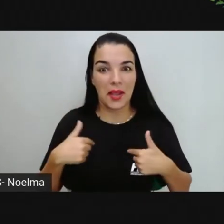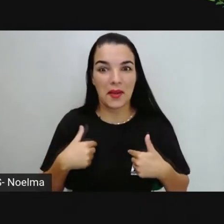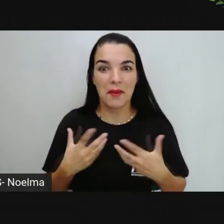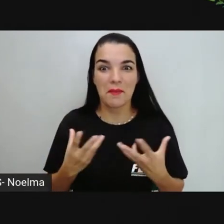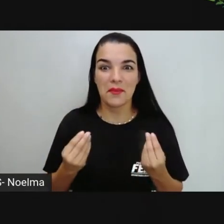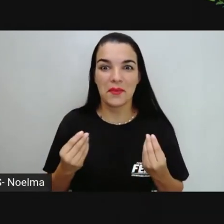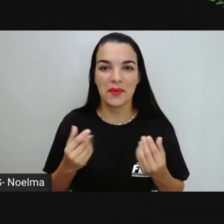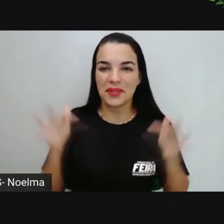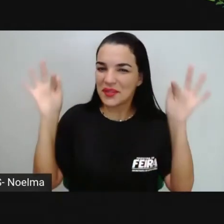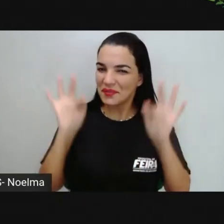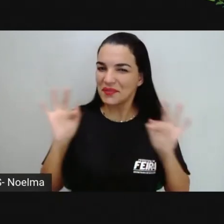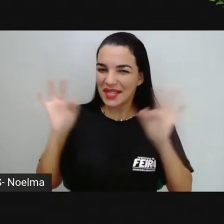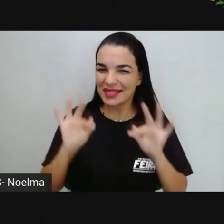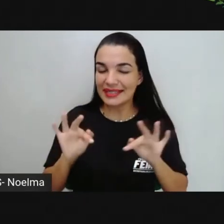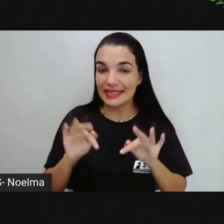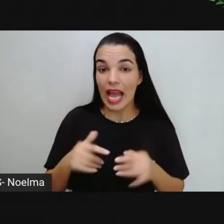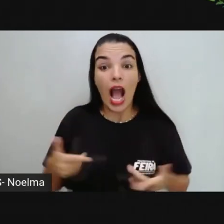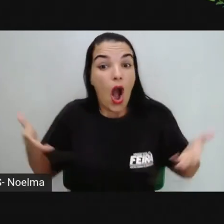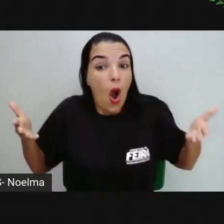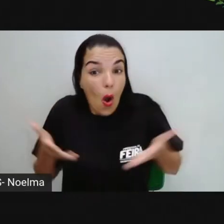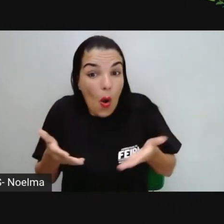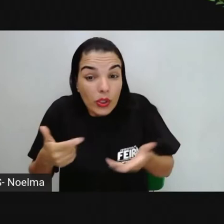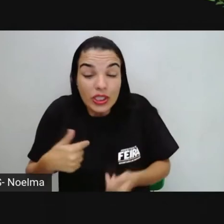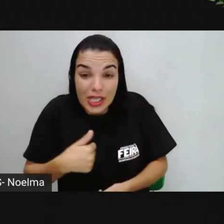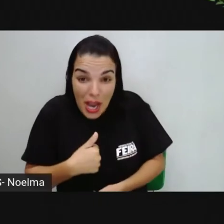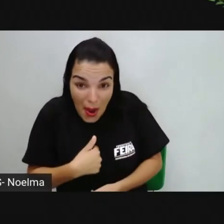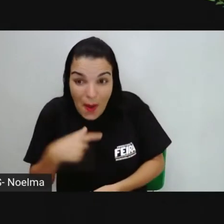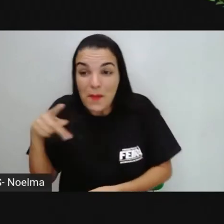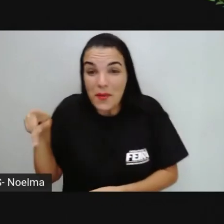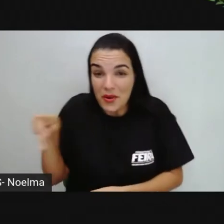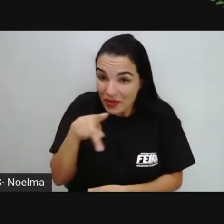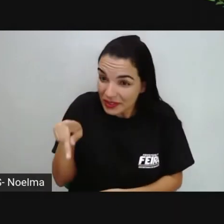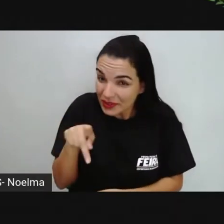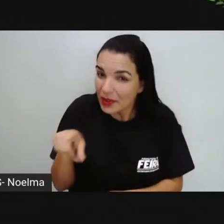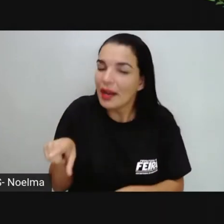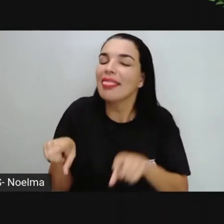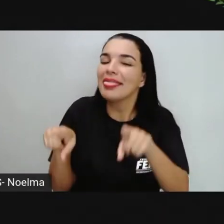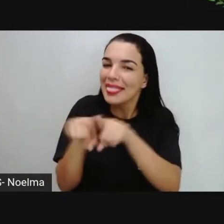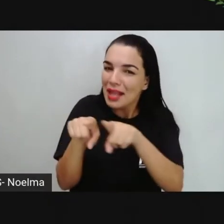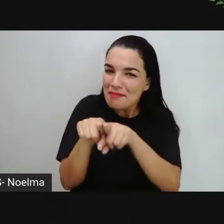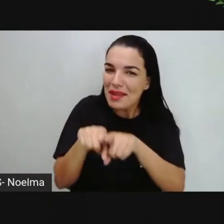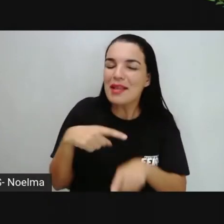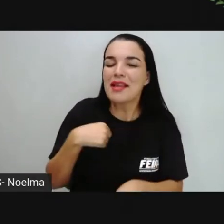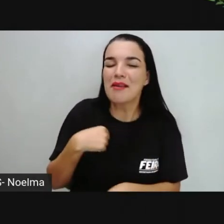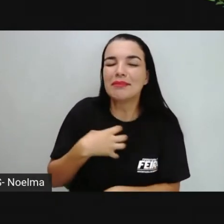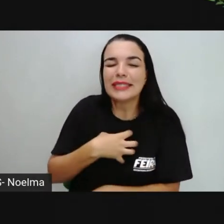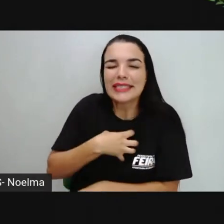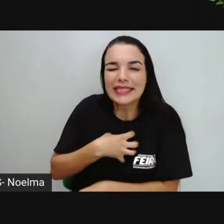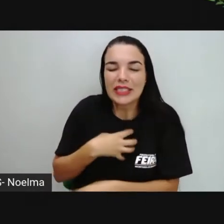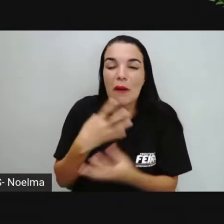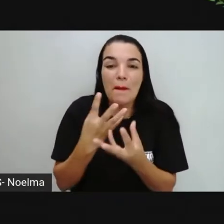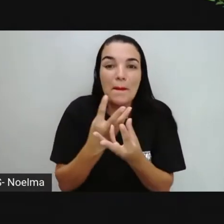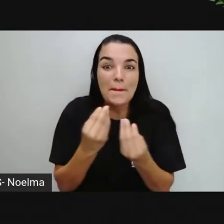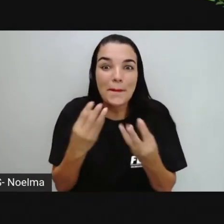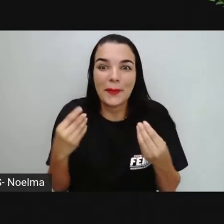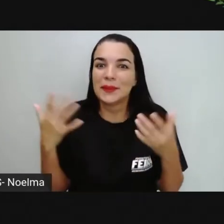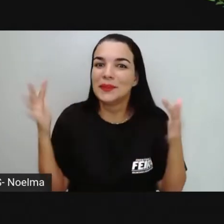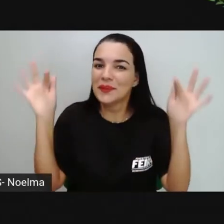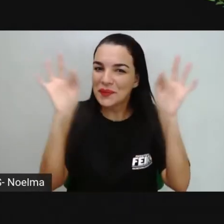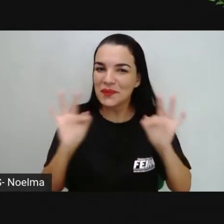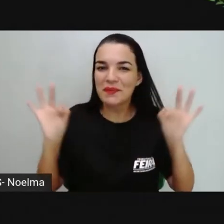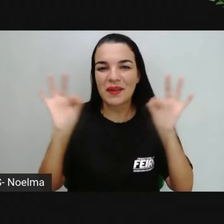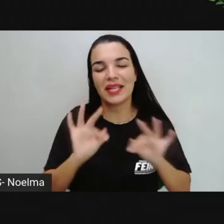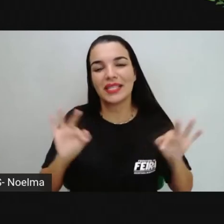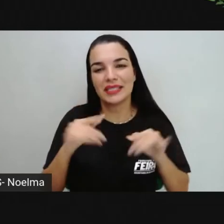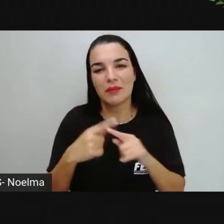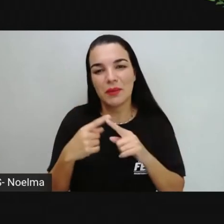hoje eu, como professora, também me sinto muito feliz. Porque é um ambiente que eu vou encontrar os meus alunos, né? E onde eu vou